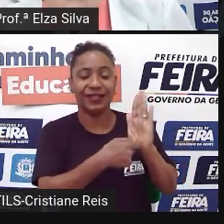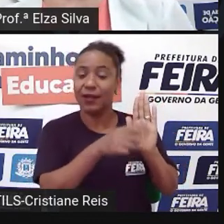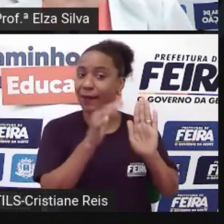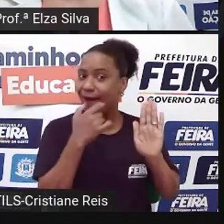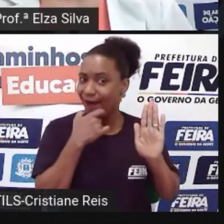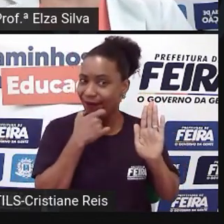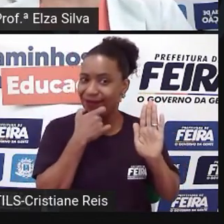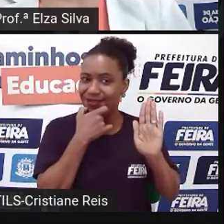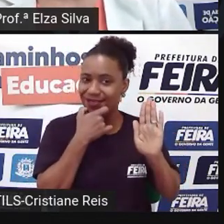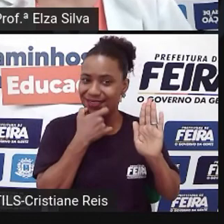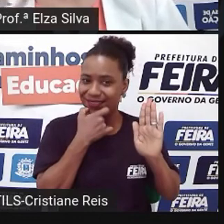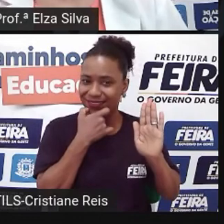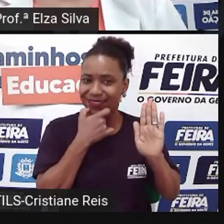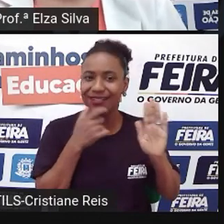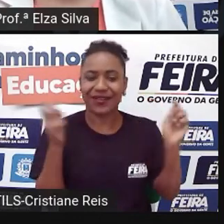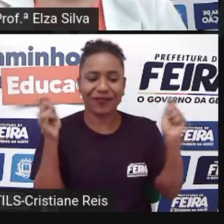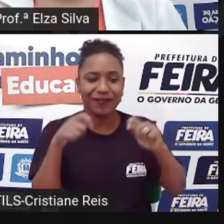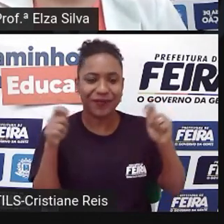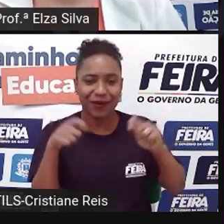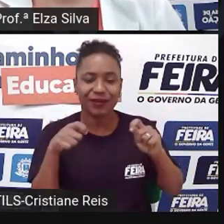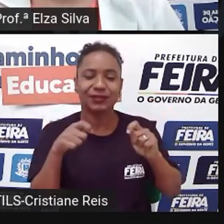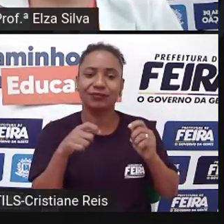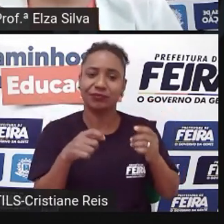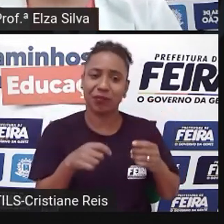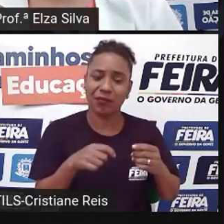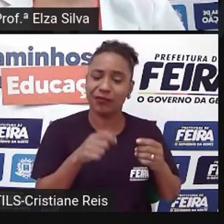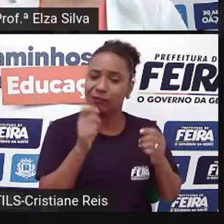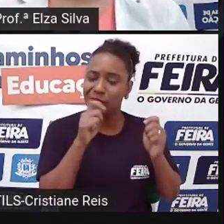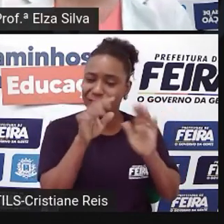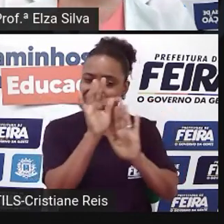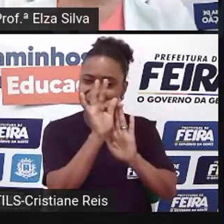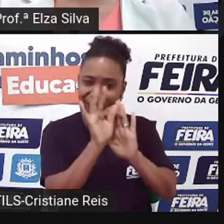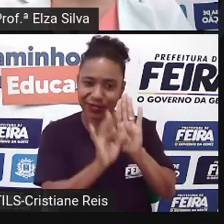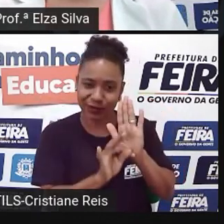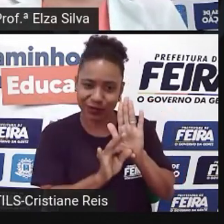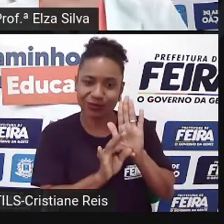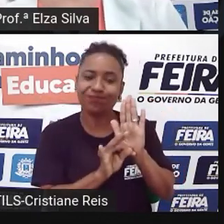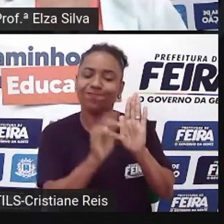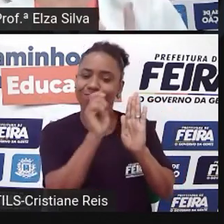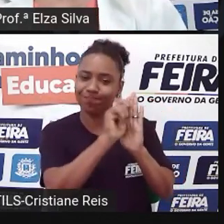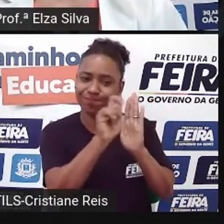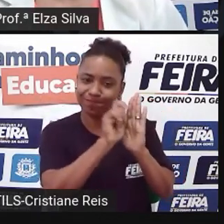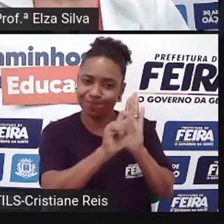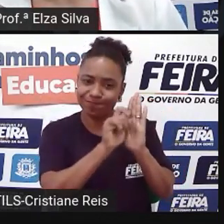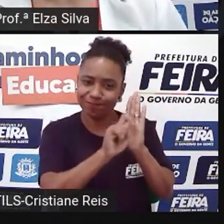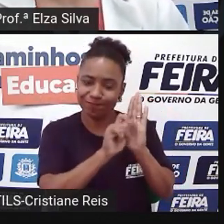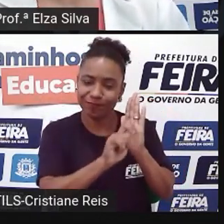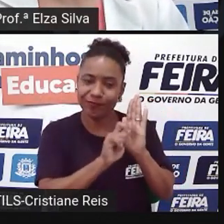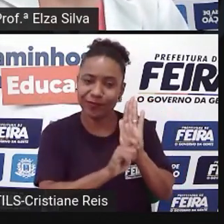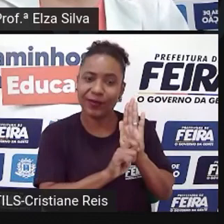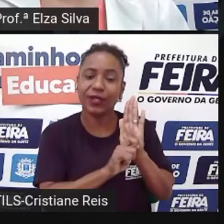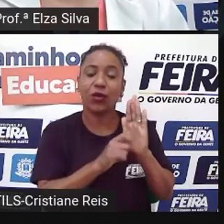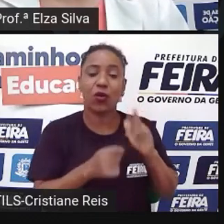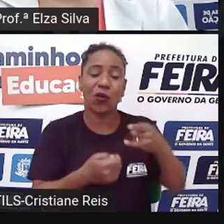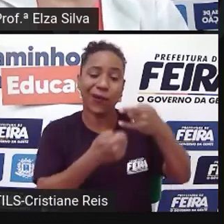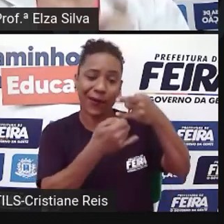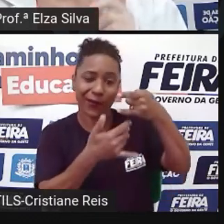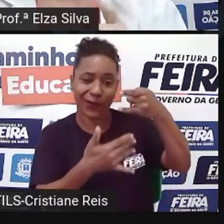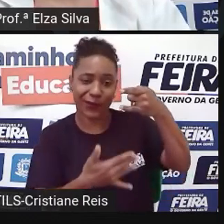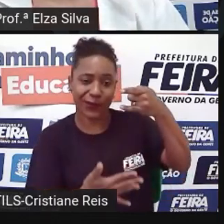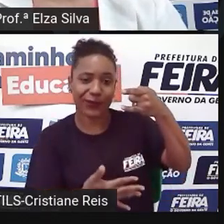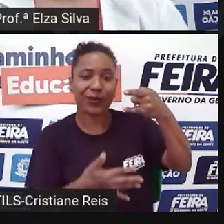gostaria que vocês escrevessem um trecho do texto E mandasse para a gente Ou um comentário sobre a experiência